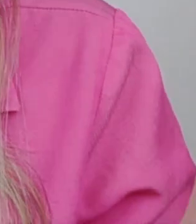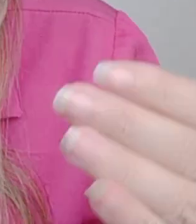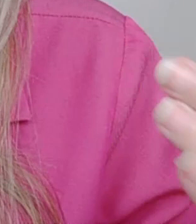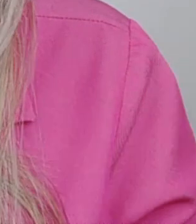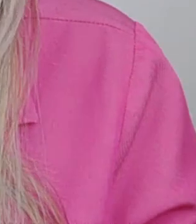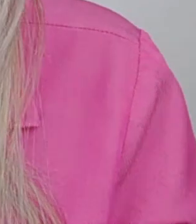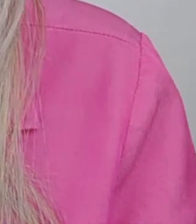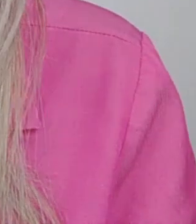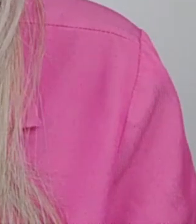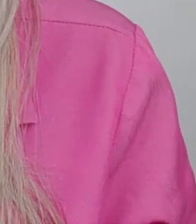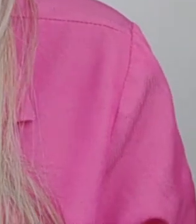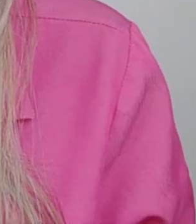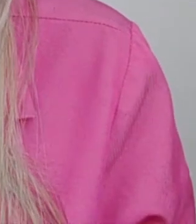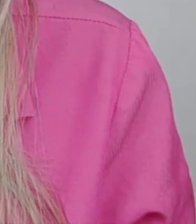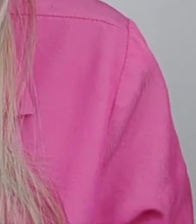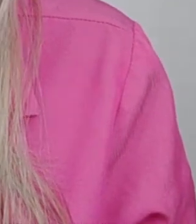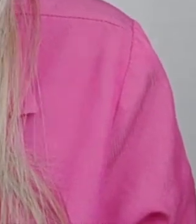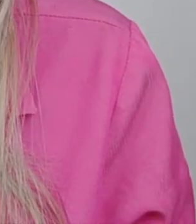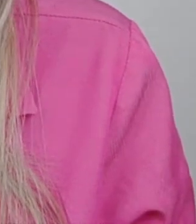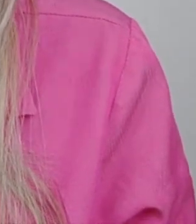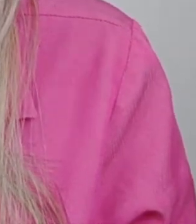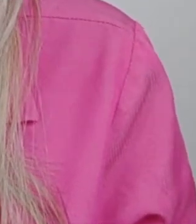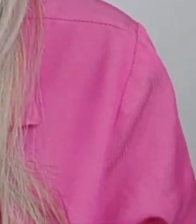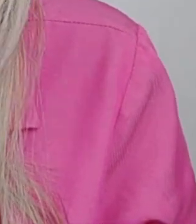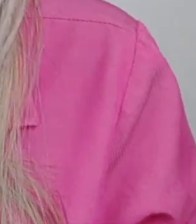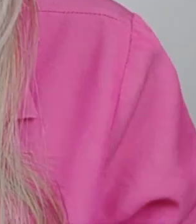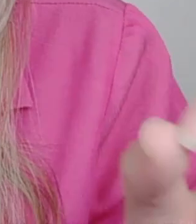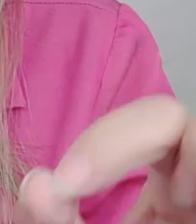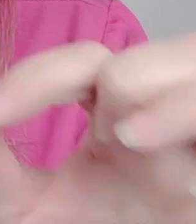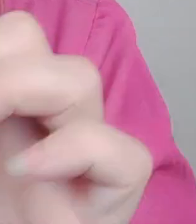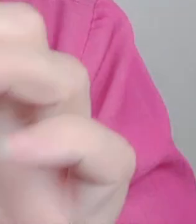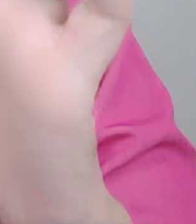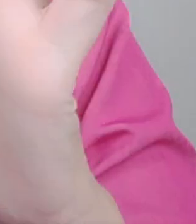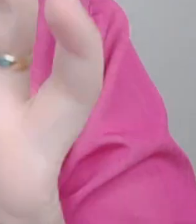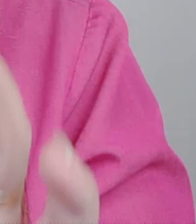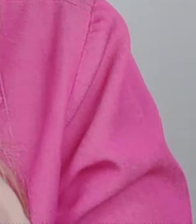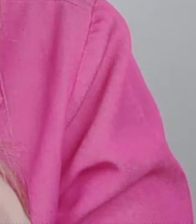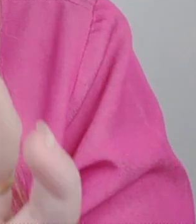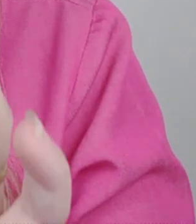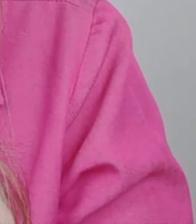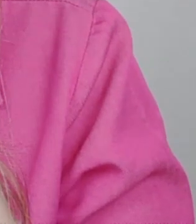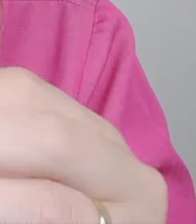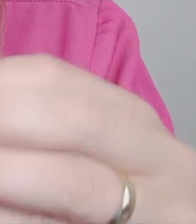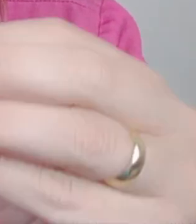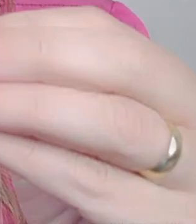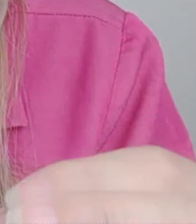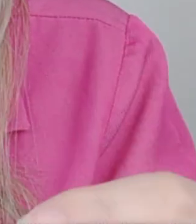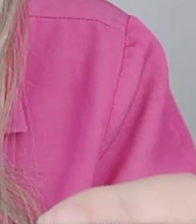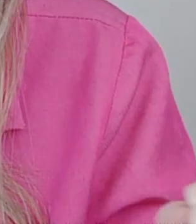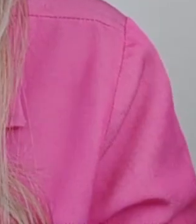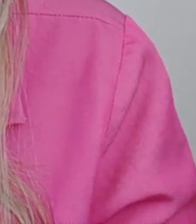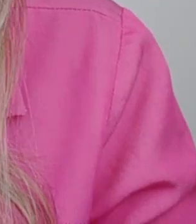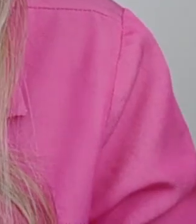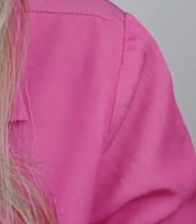informações trazidas pelo próprio ministro da cidadania, Ronaldo Beto. Essa entrevista eu vou colocar aqui pra vocês agora, mas antes, bem